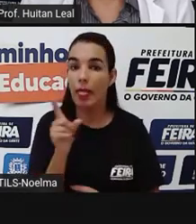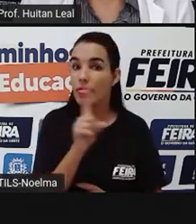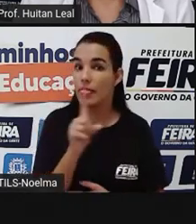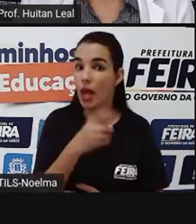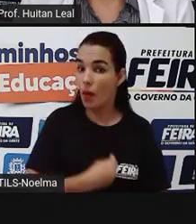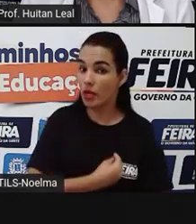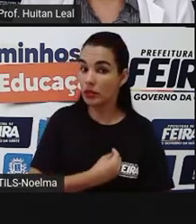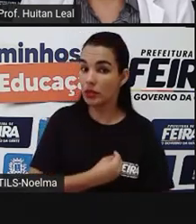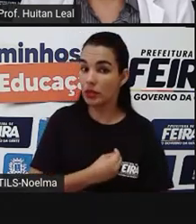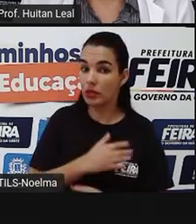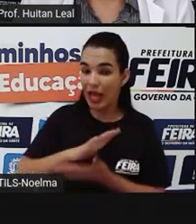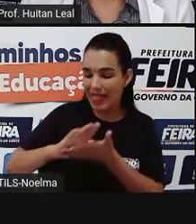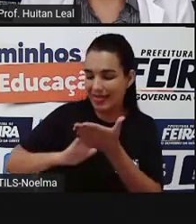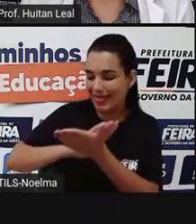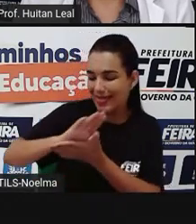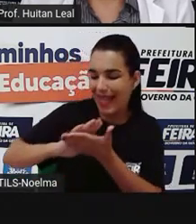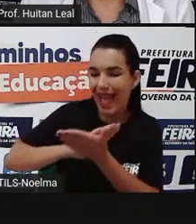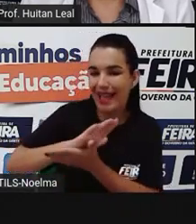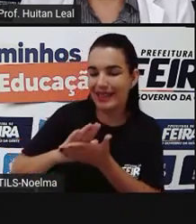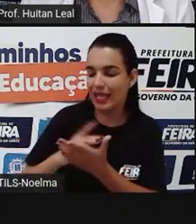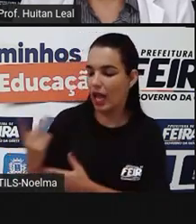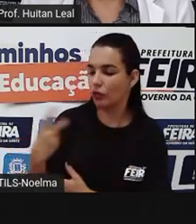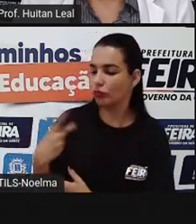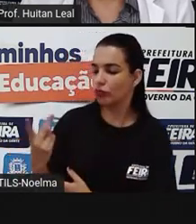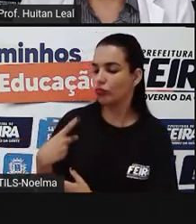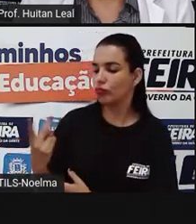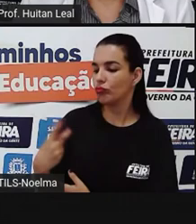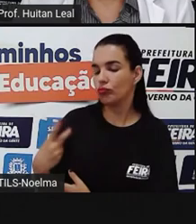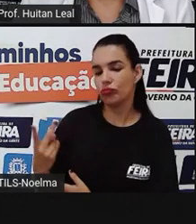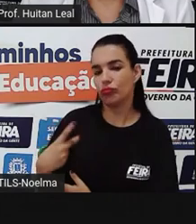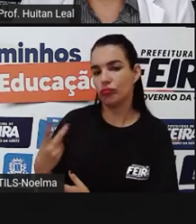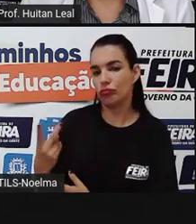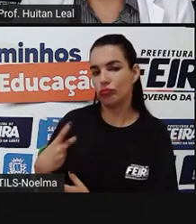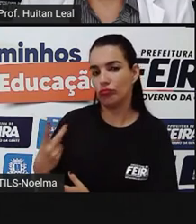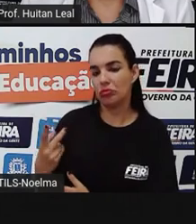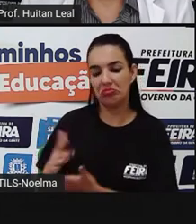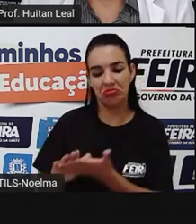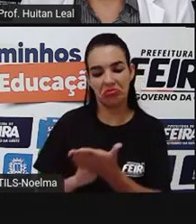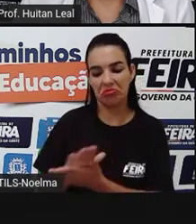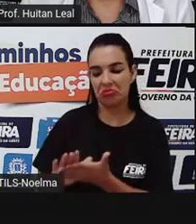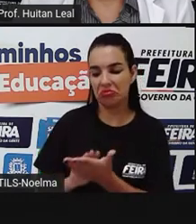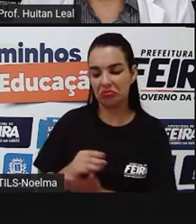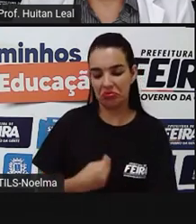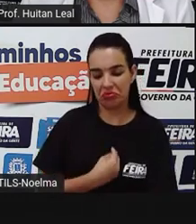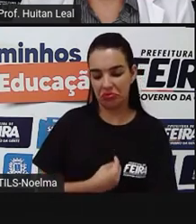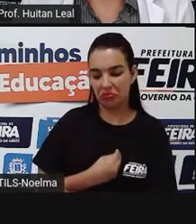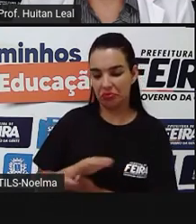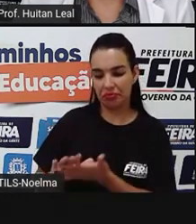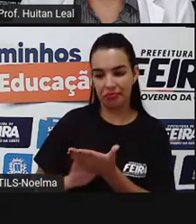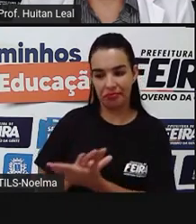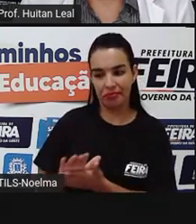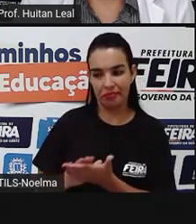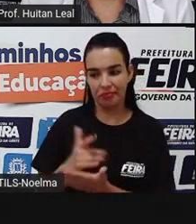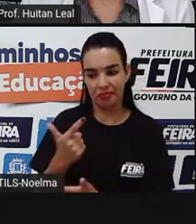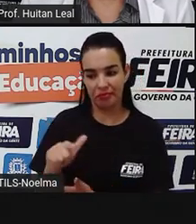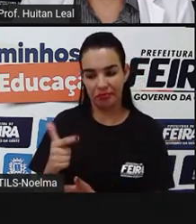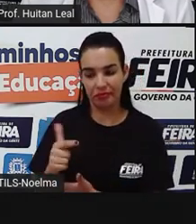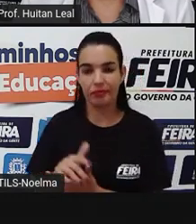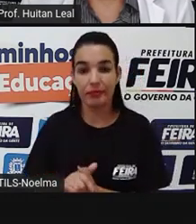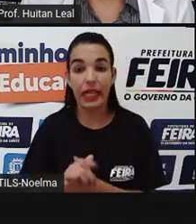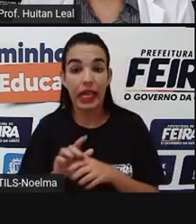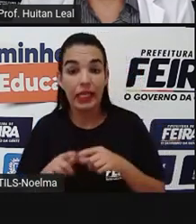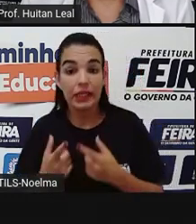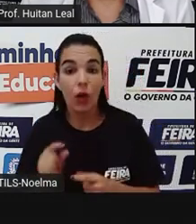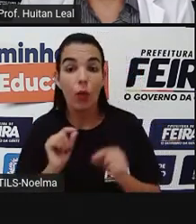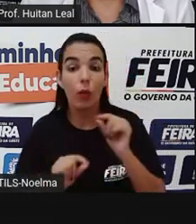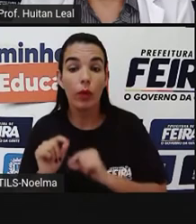Não existe o que, nada. Entre quem? Nós. Então, entre é uma preposição que está ligando a palavra